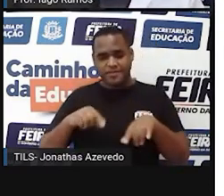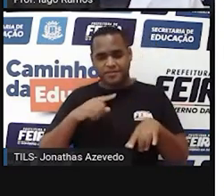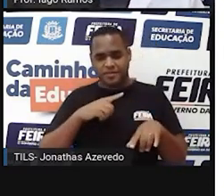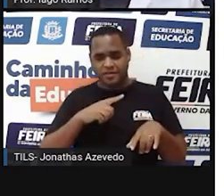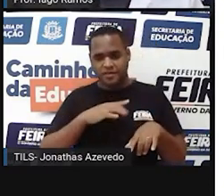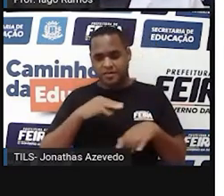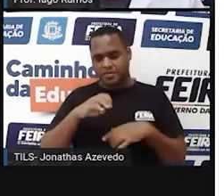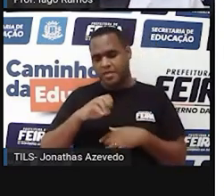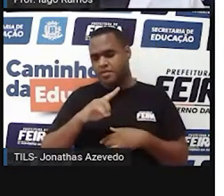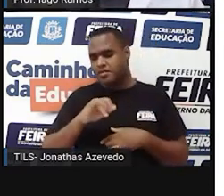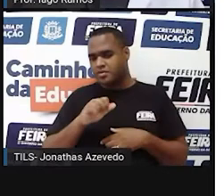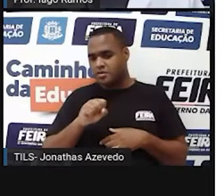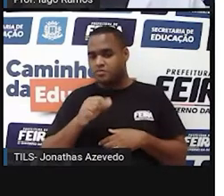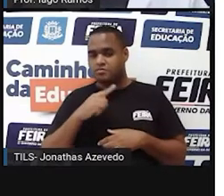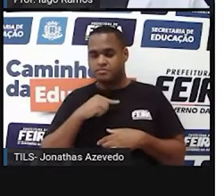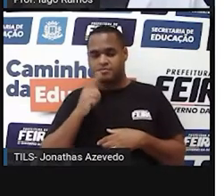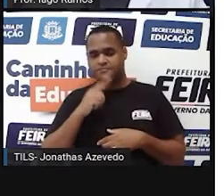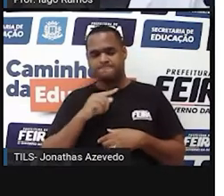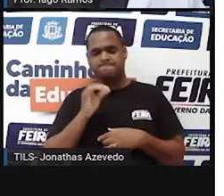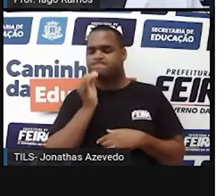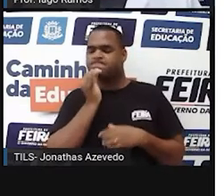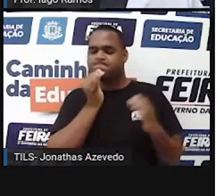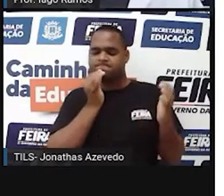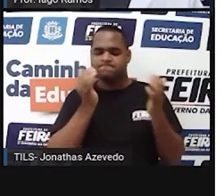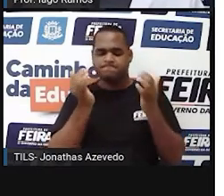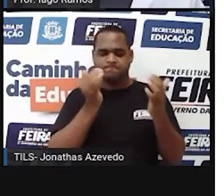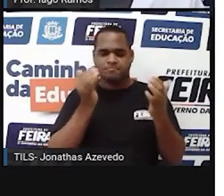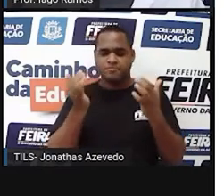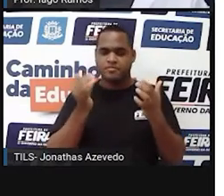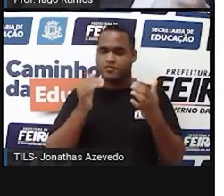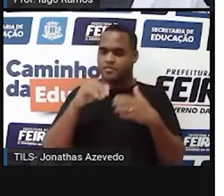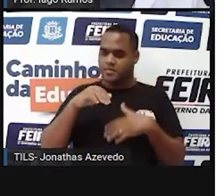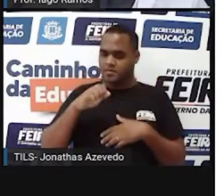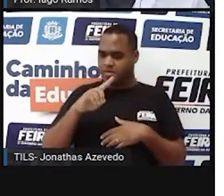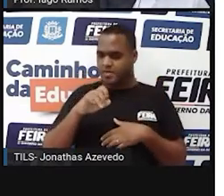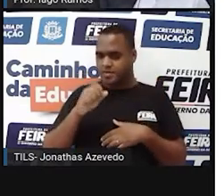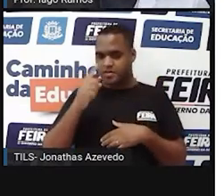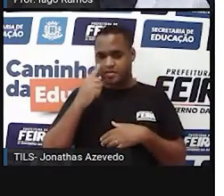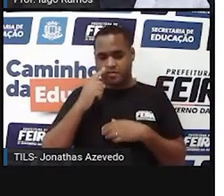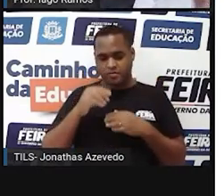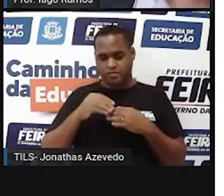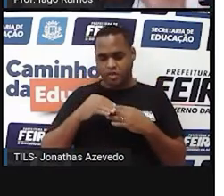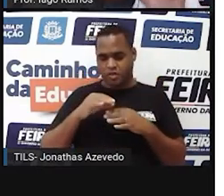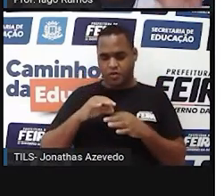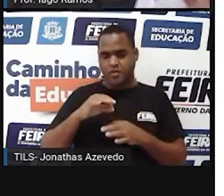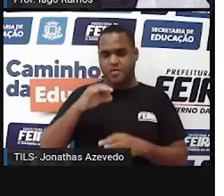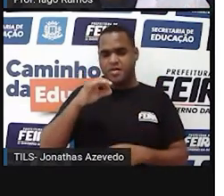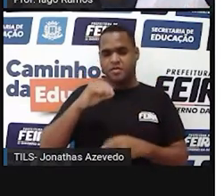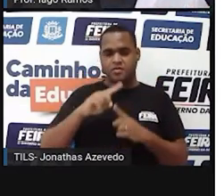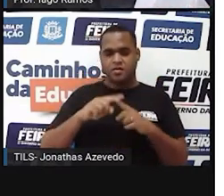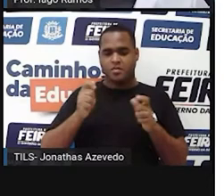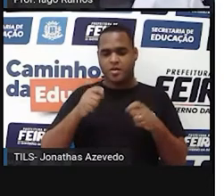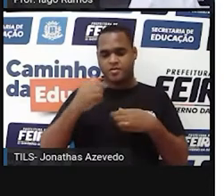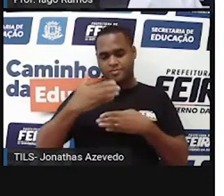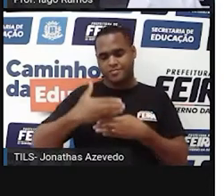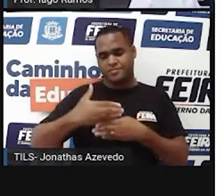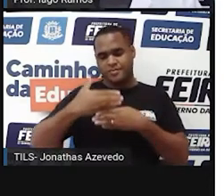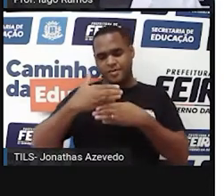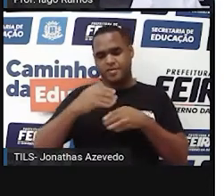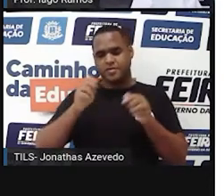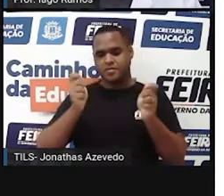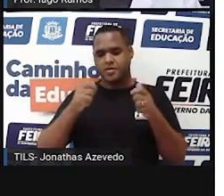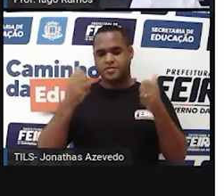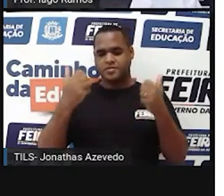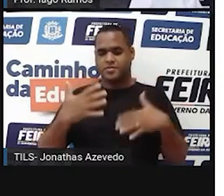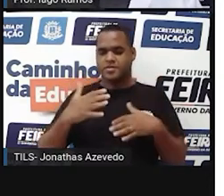medidas, certo? Então, por exemplo, tem coisa que é medida em comprimento. Por exemplo, a gente pode pegar uma parede e medir o